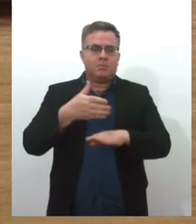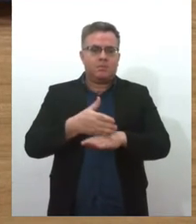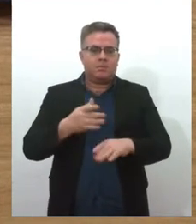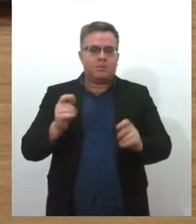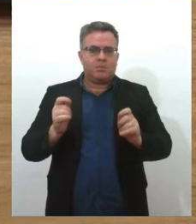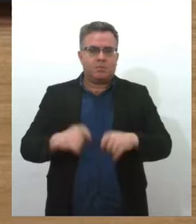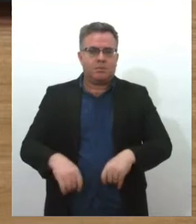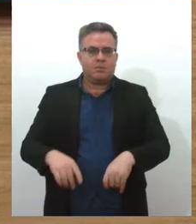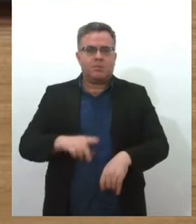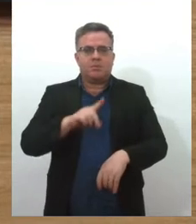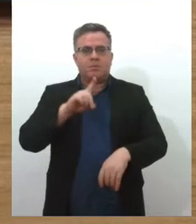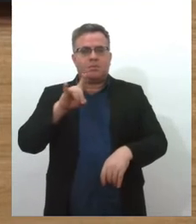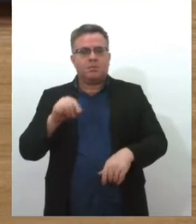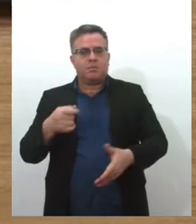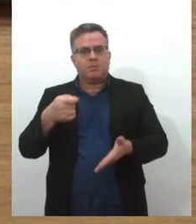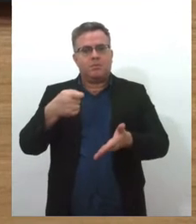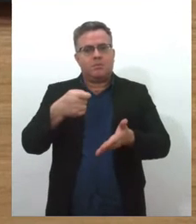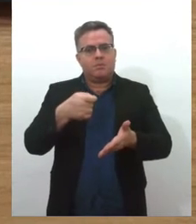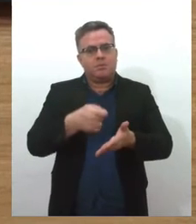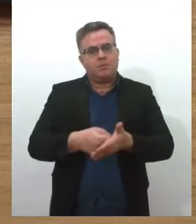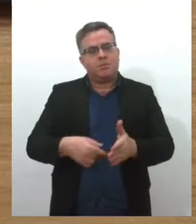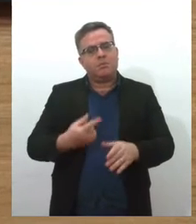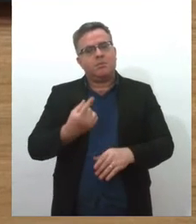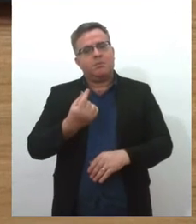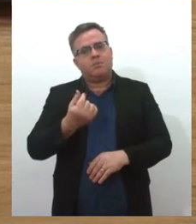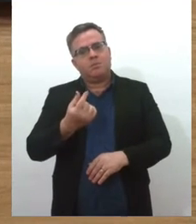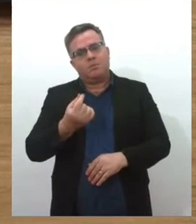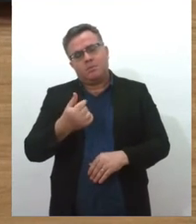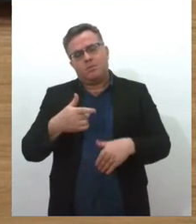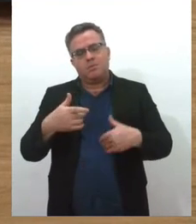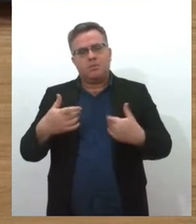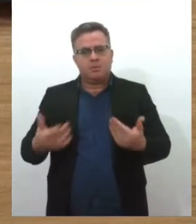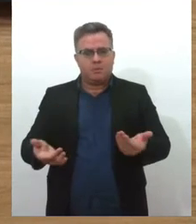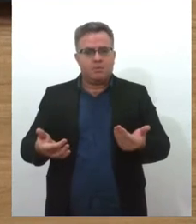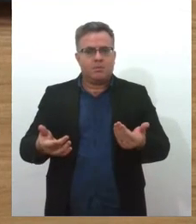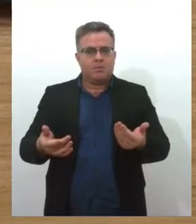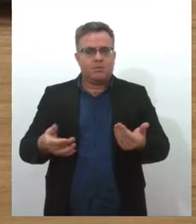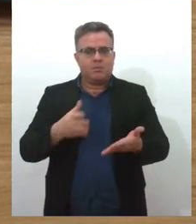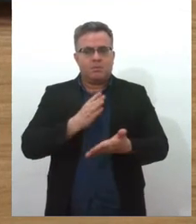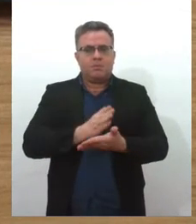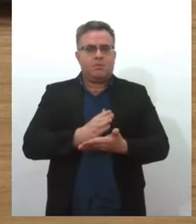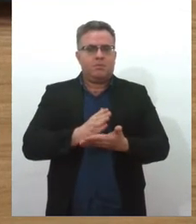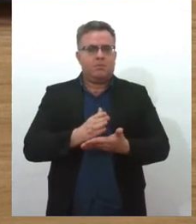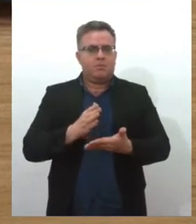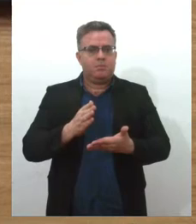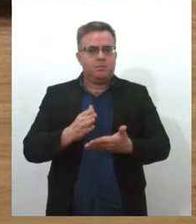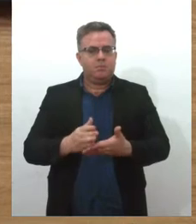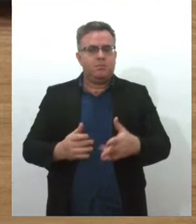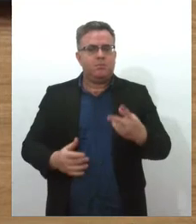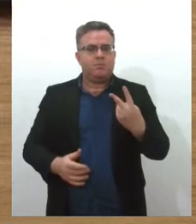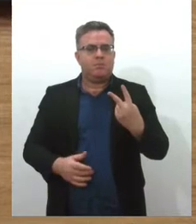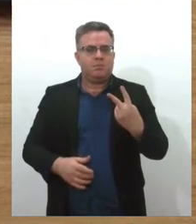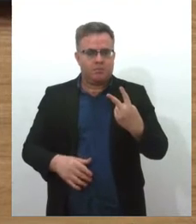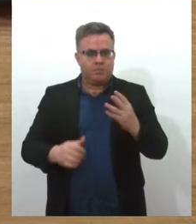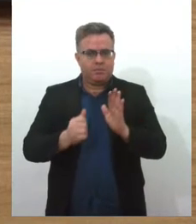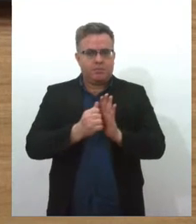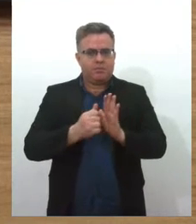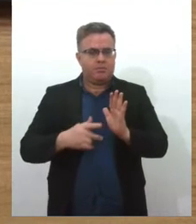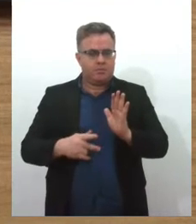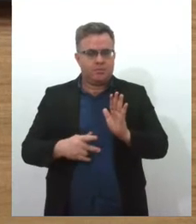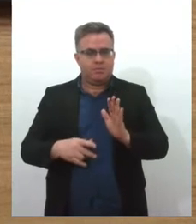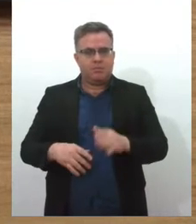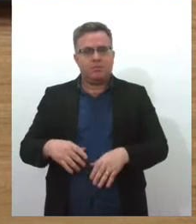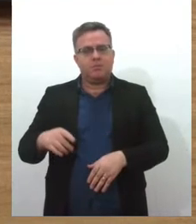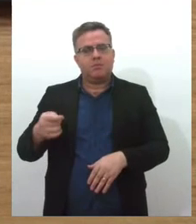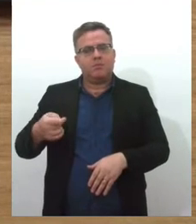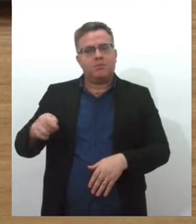as datas de pagamento, o valor do benefício e a composição das parcelas em dois aplicativos. No Auxílio Brasil,